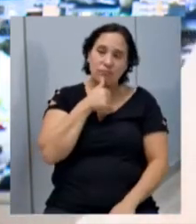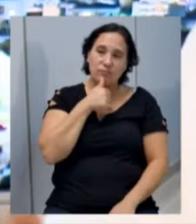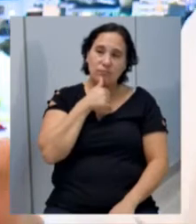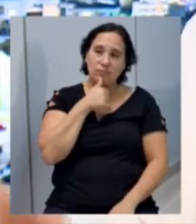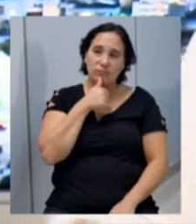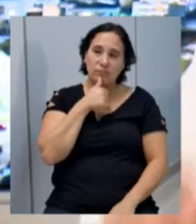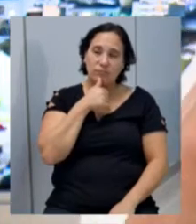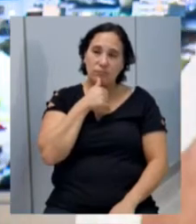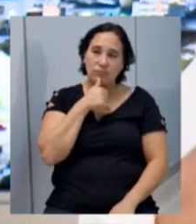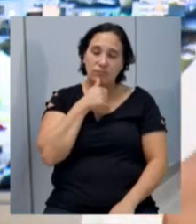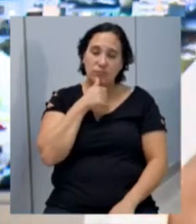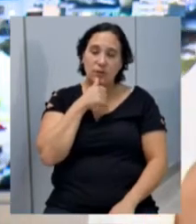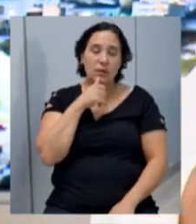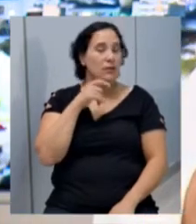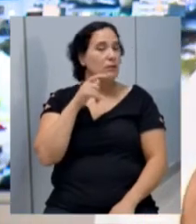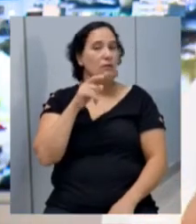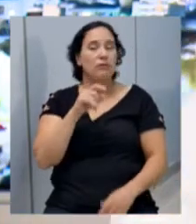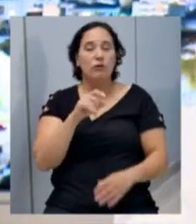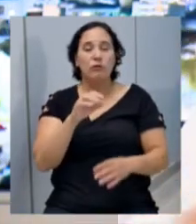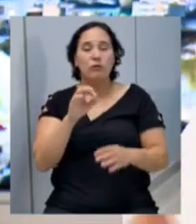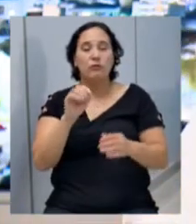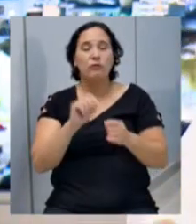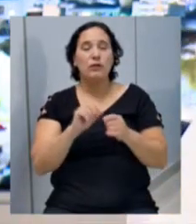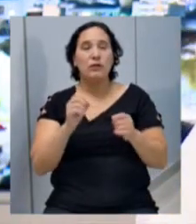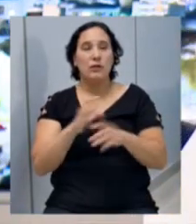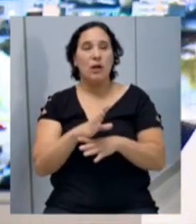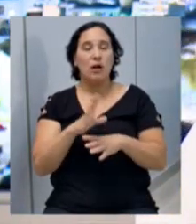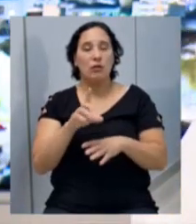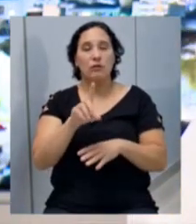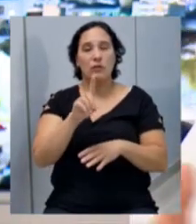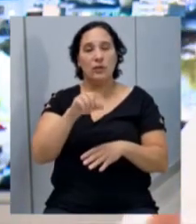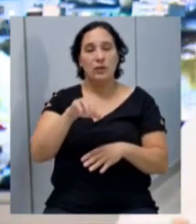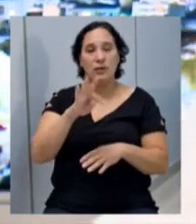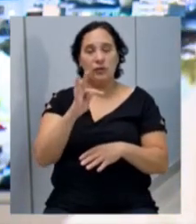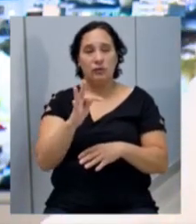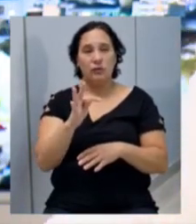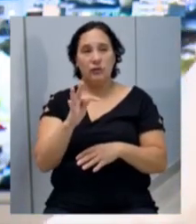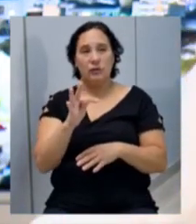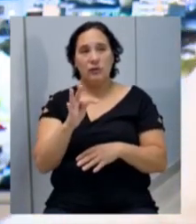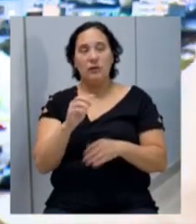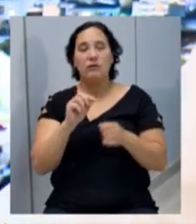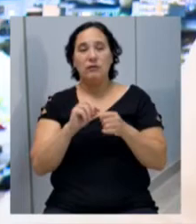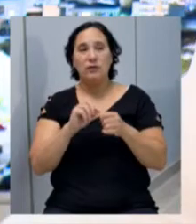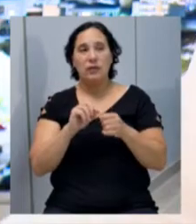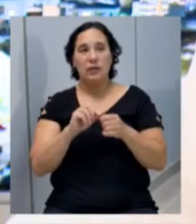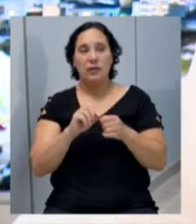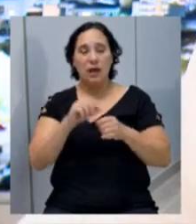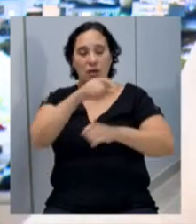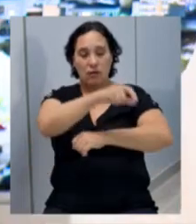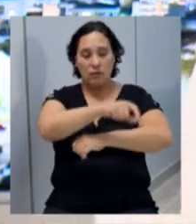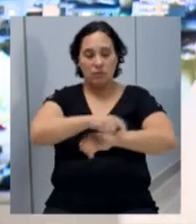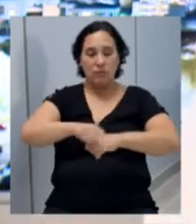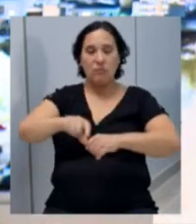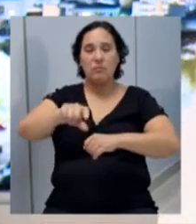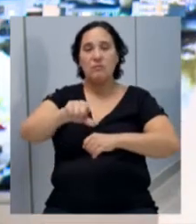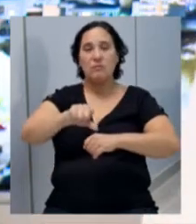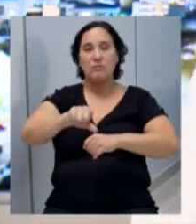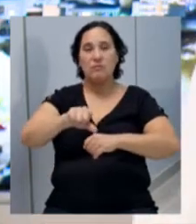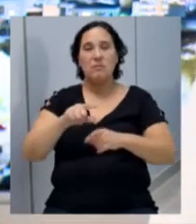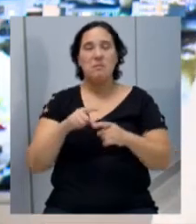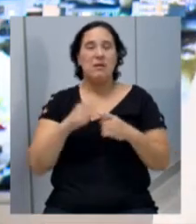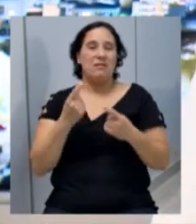as alças não foram definidas. Agora, segundo o Dnit, diz que ele vai fazer, porque está no perímetro dele, mas ainda